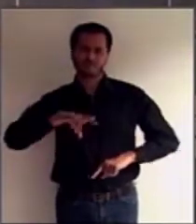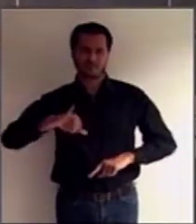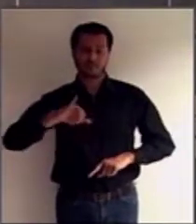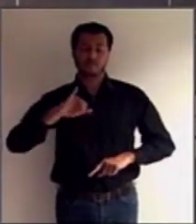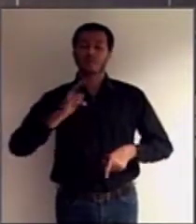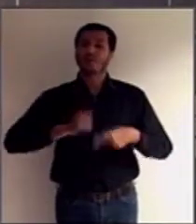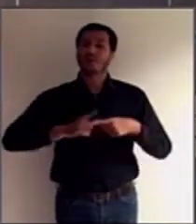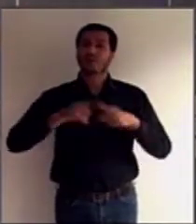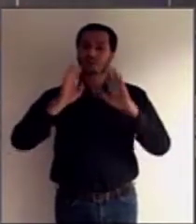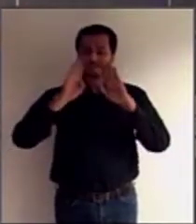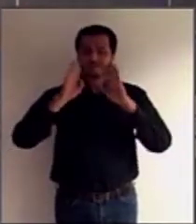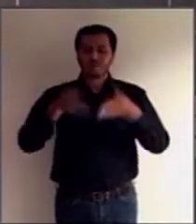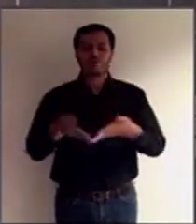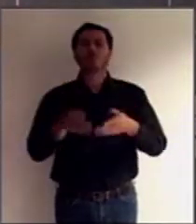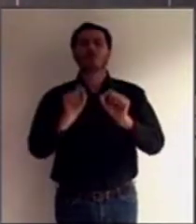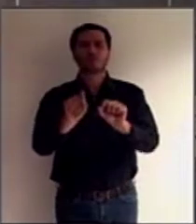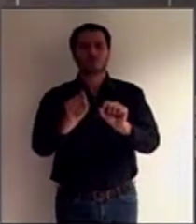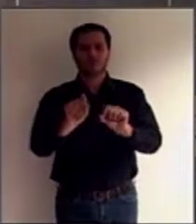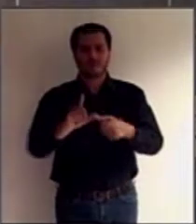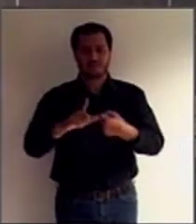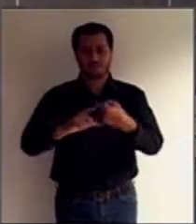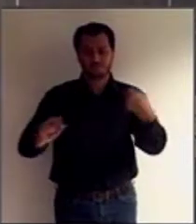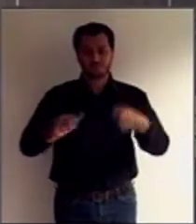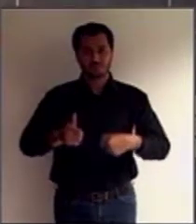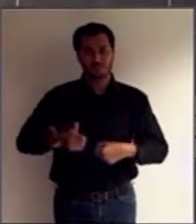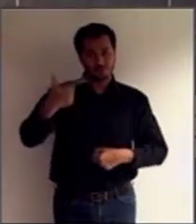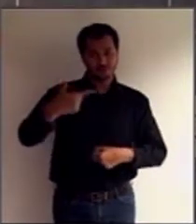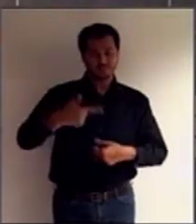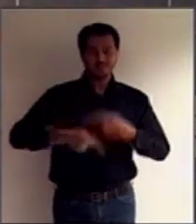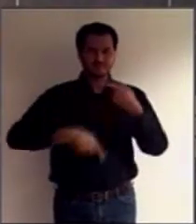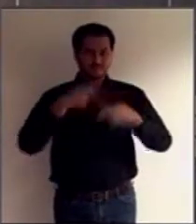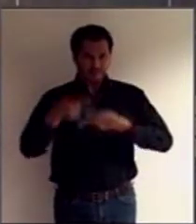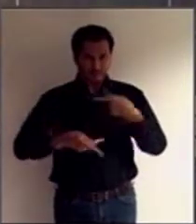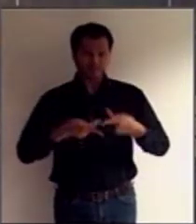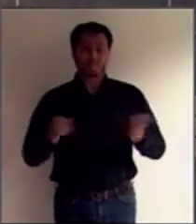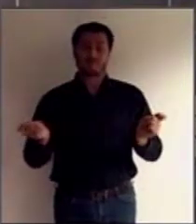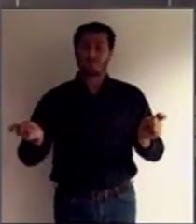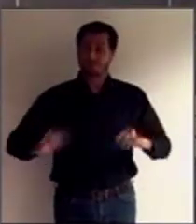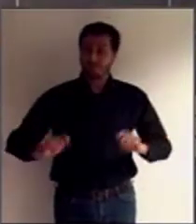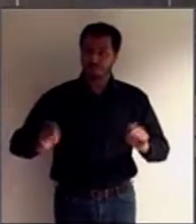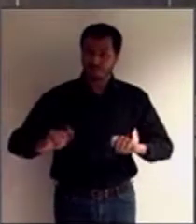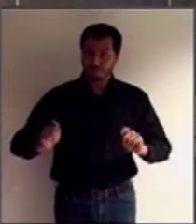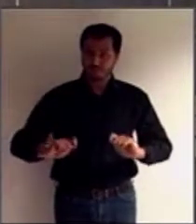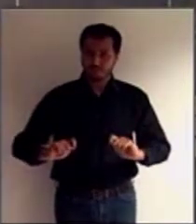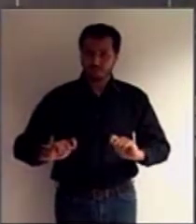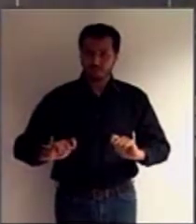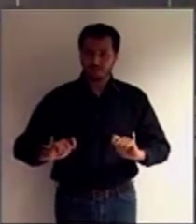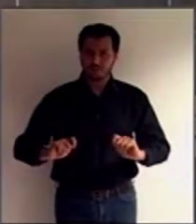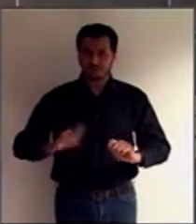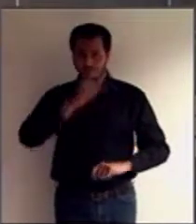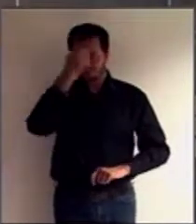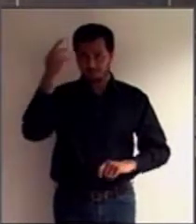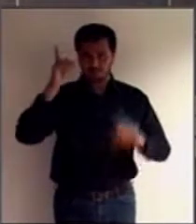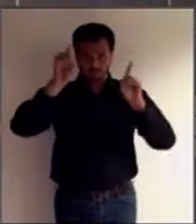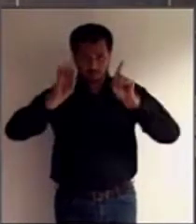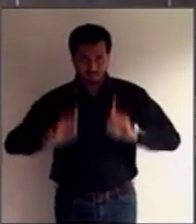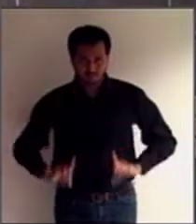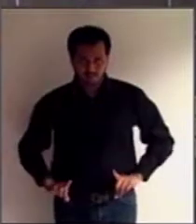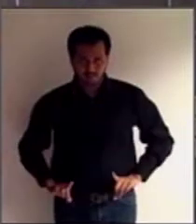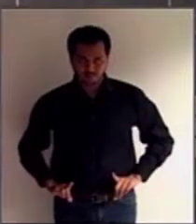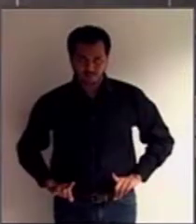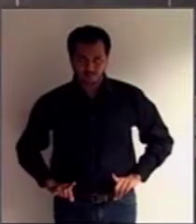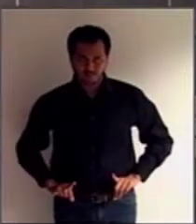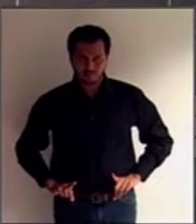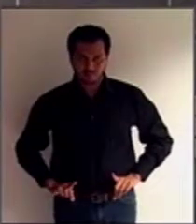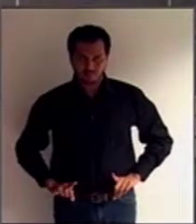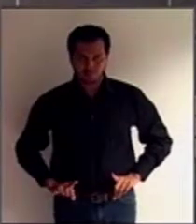ele veio exatamente ressaltar duas coisas. A possibilidade que tem a pessoa com deficiência, por